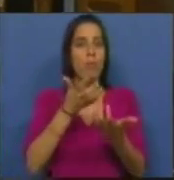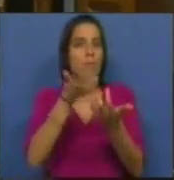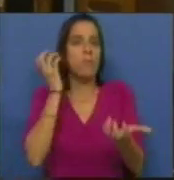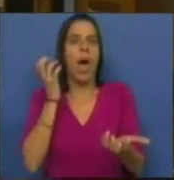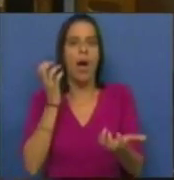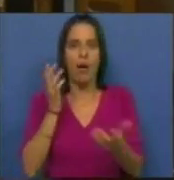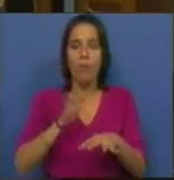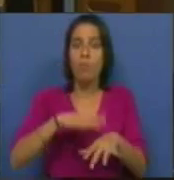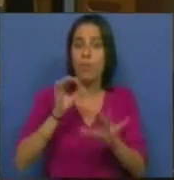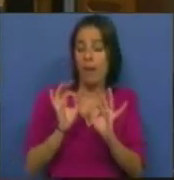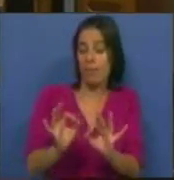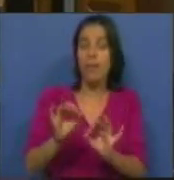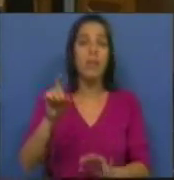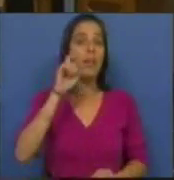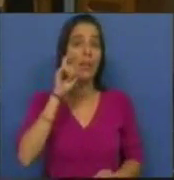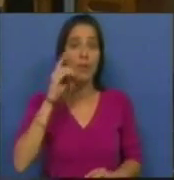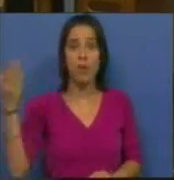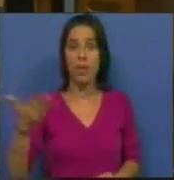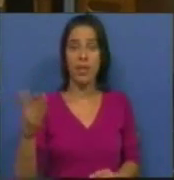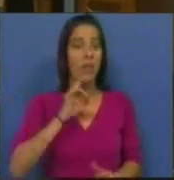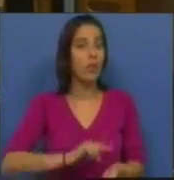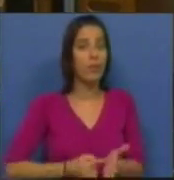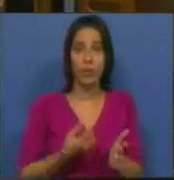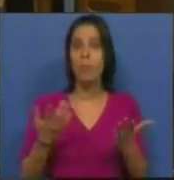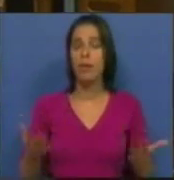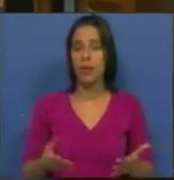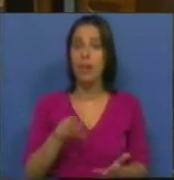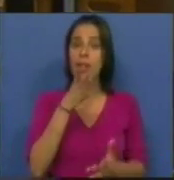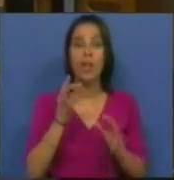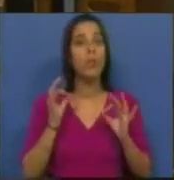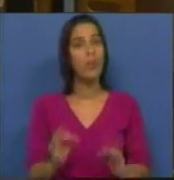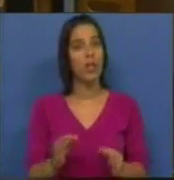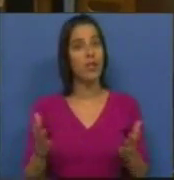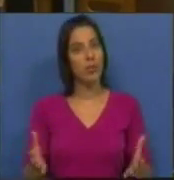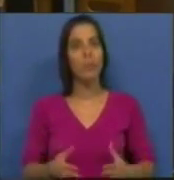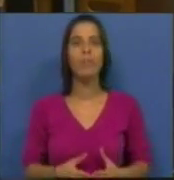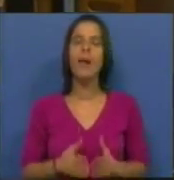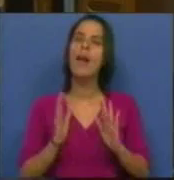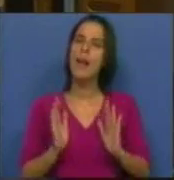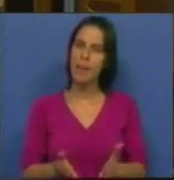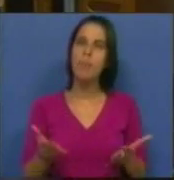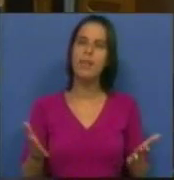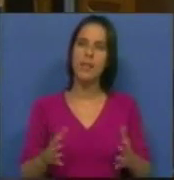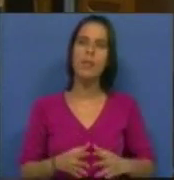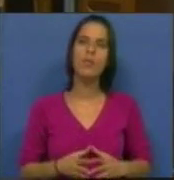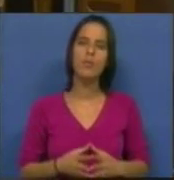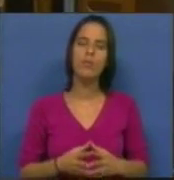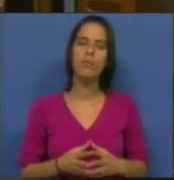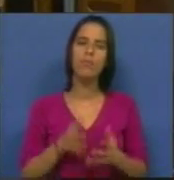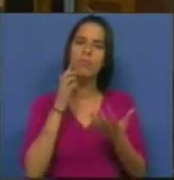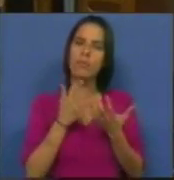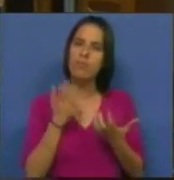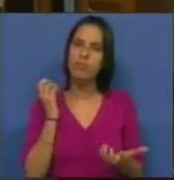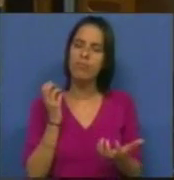destacado em prol da defesa dos direitos fundamentais. Dito isto, é preciso também